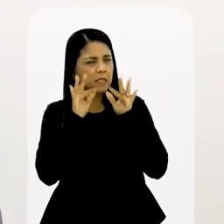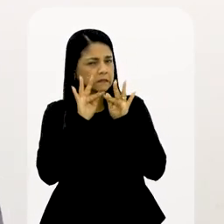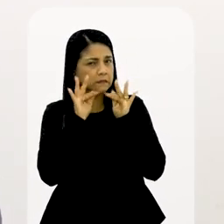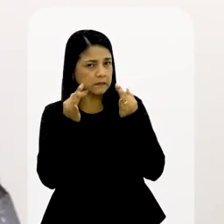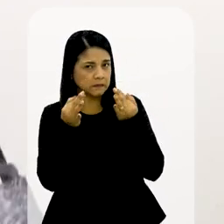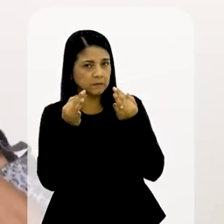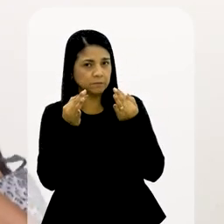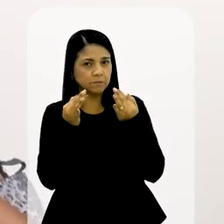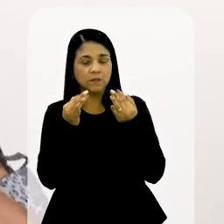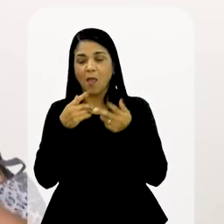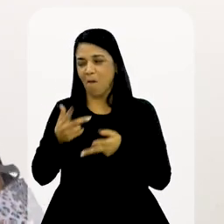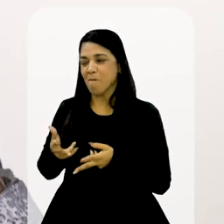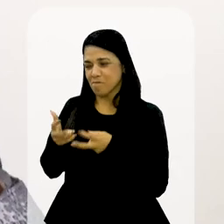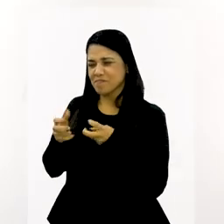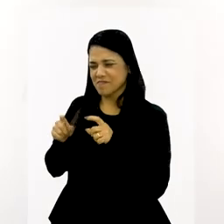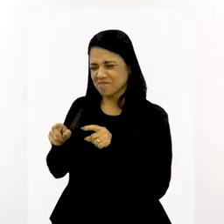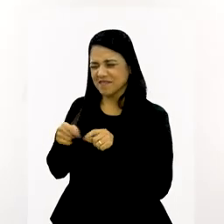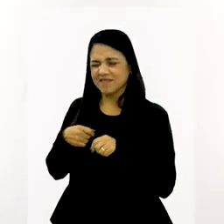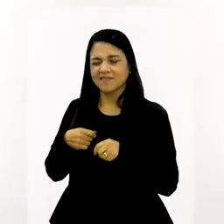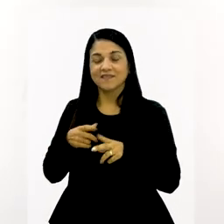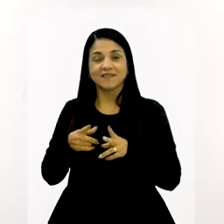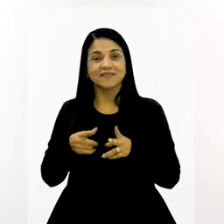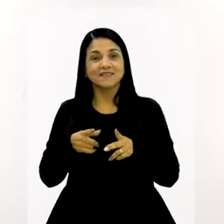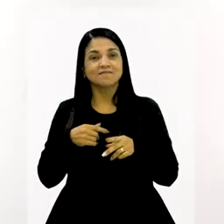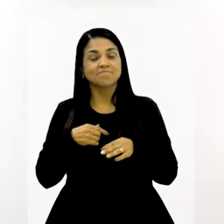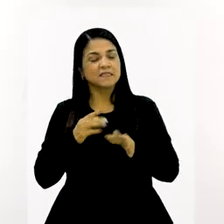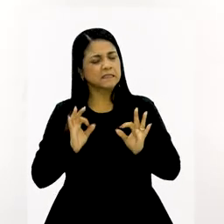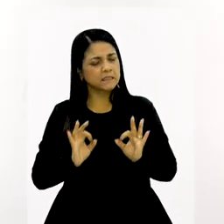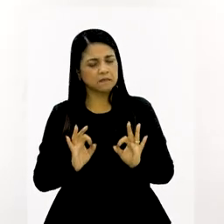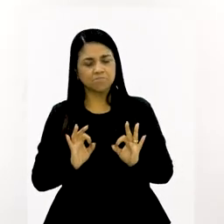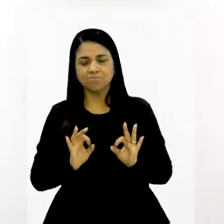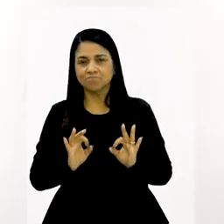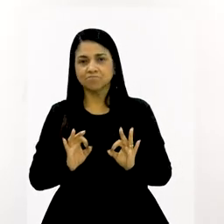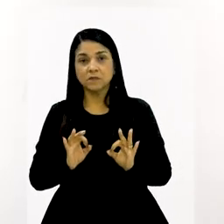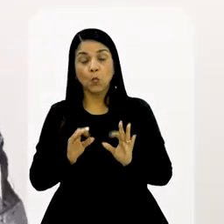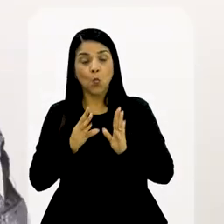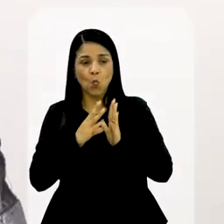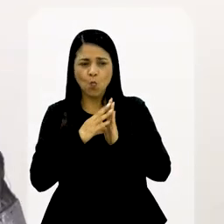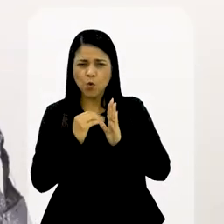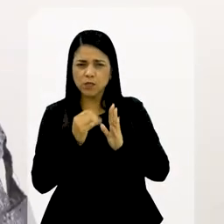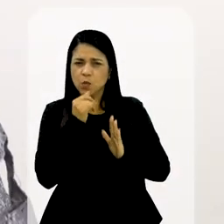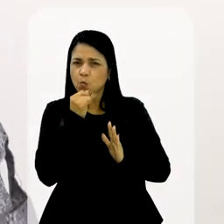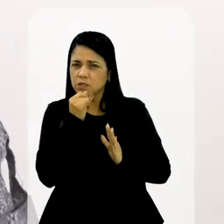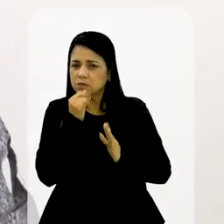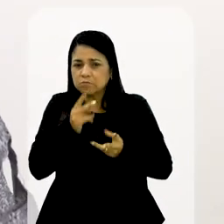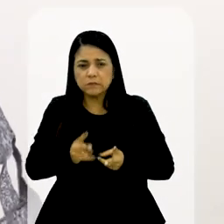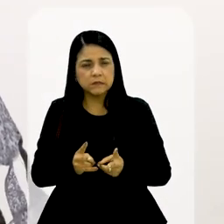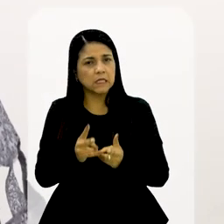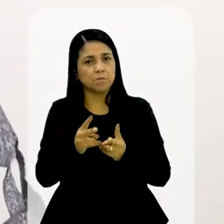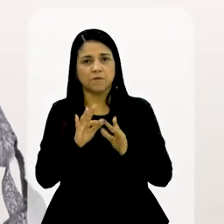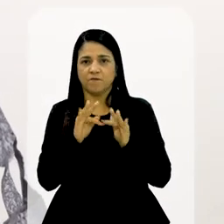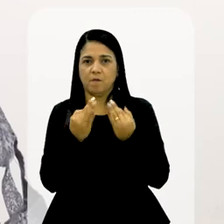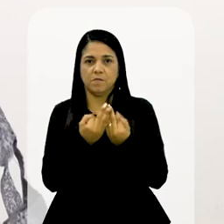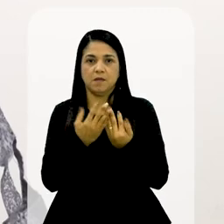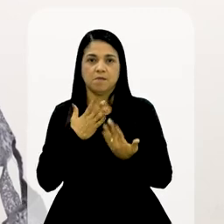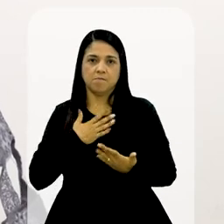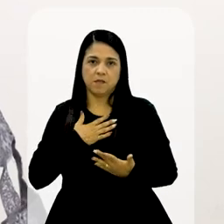foi de se maquiar muito, mas... Eu via. Muito alinhada. Então, quer dizer, o exemplo é tudo.